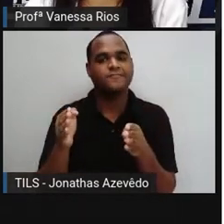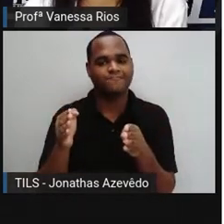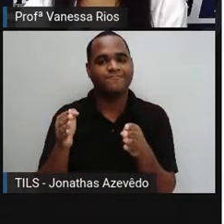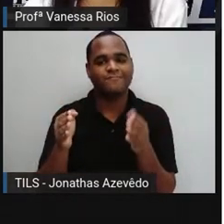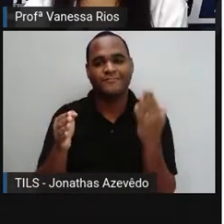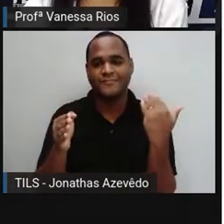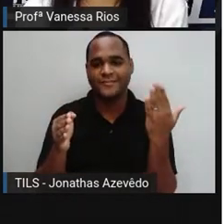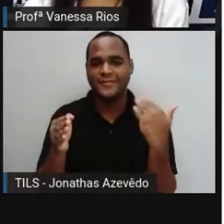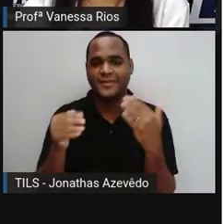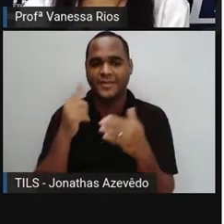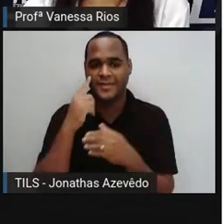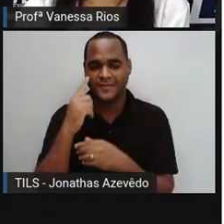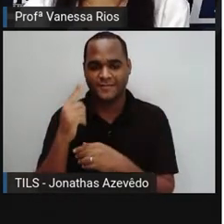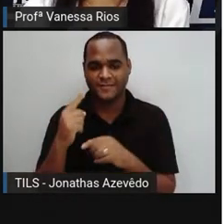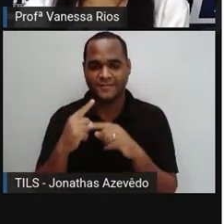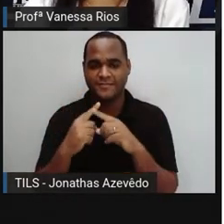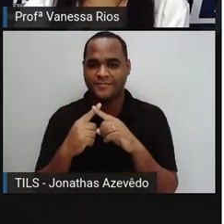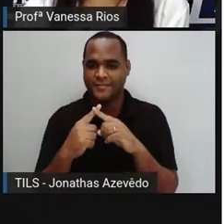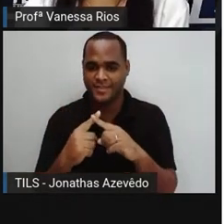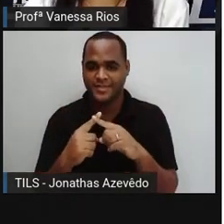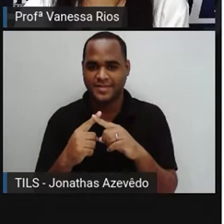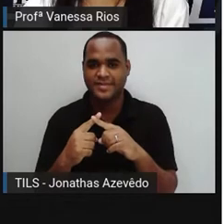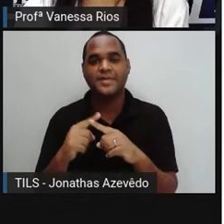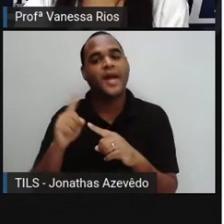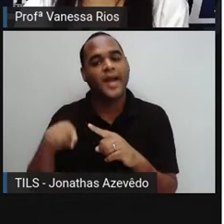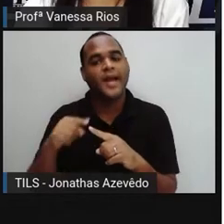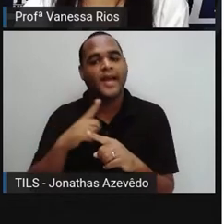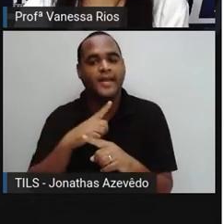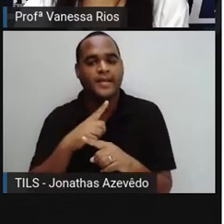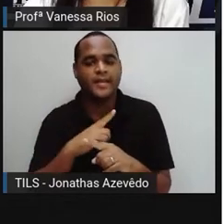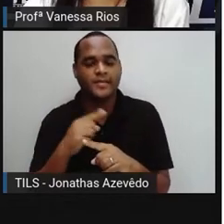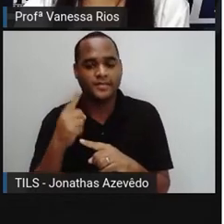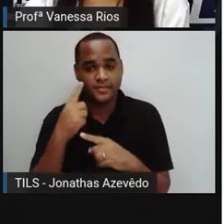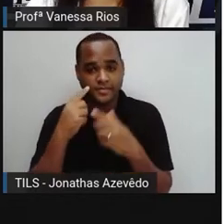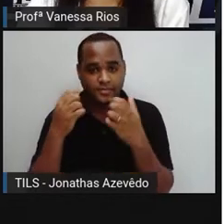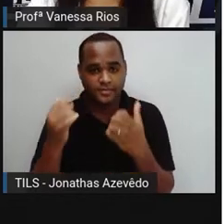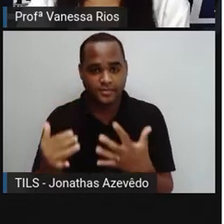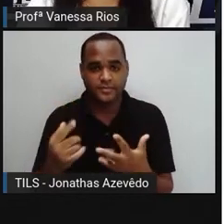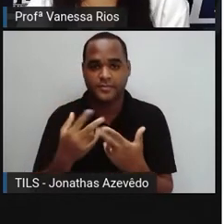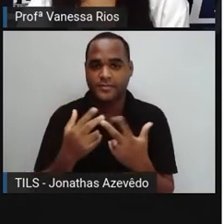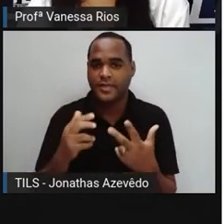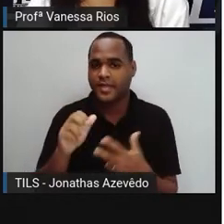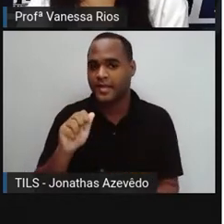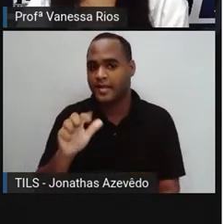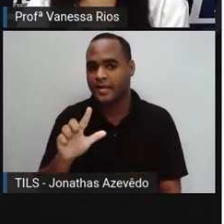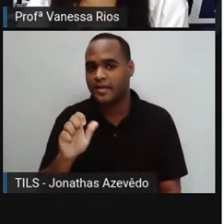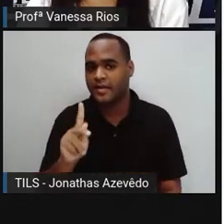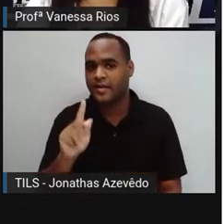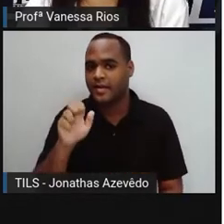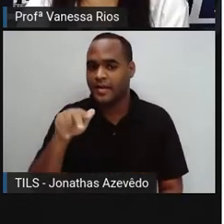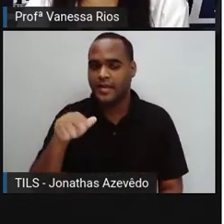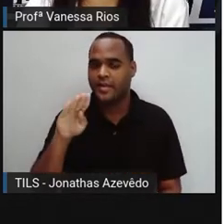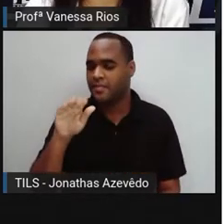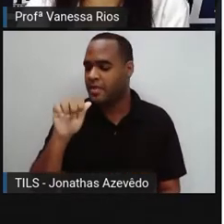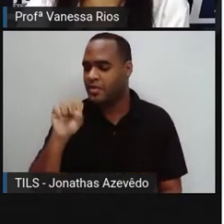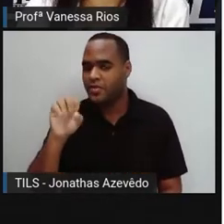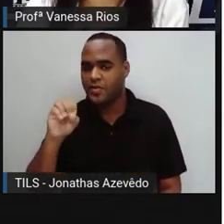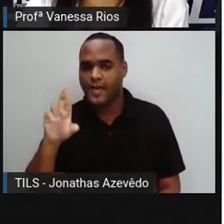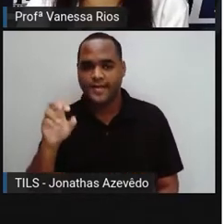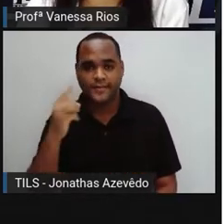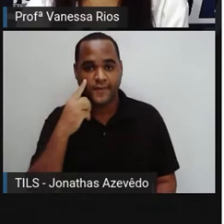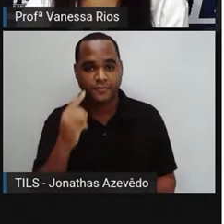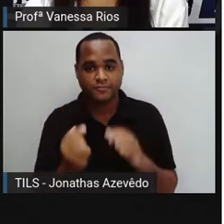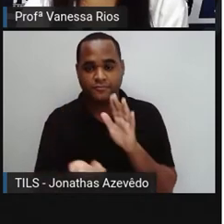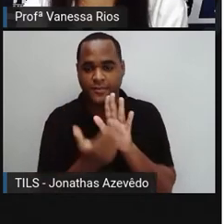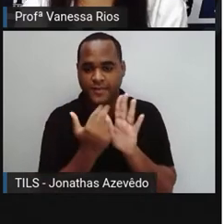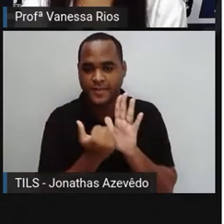que o árabe Al-Hanquim de Basoura percebeu a natureza das imagens que se